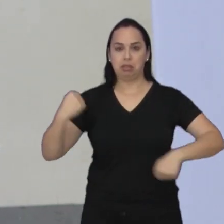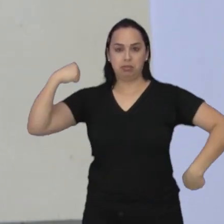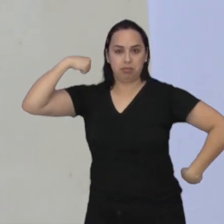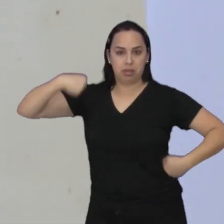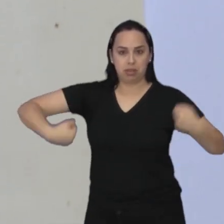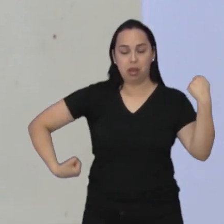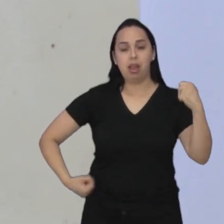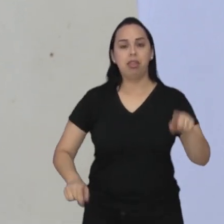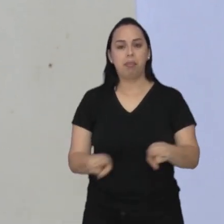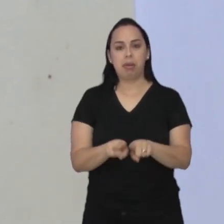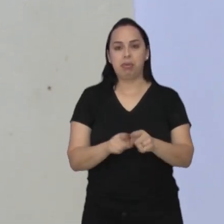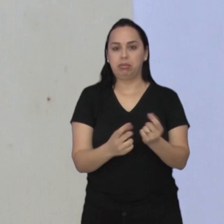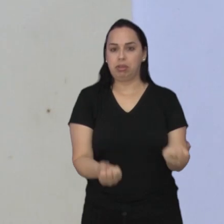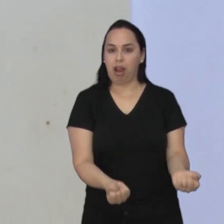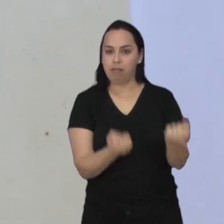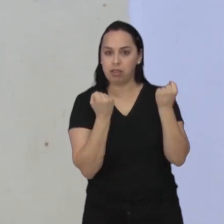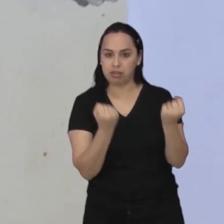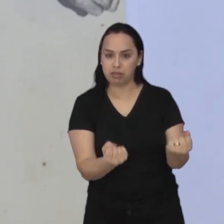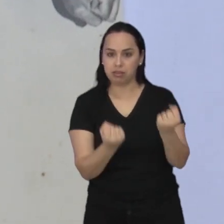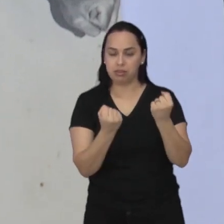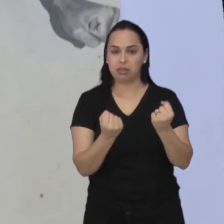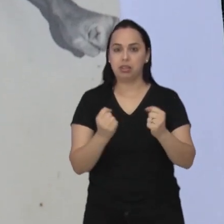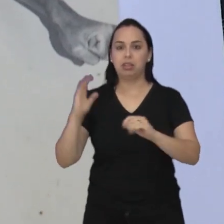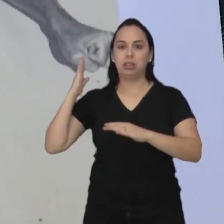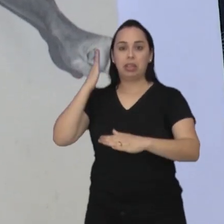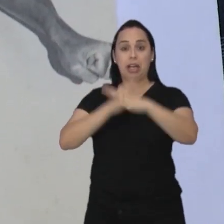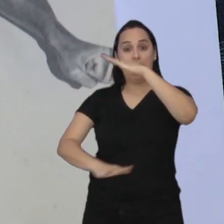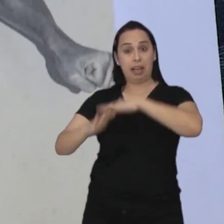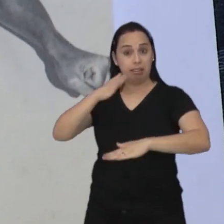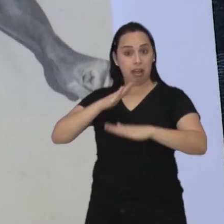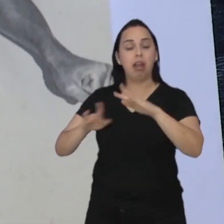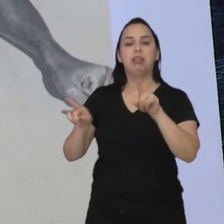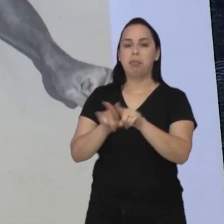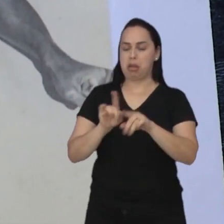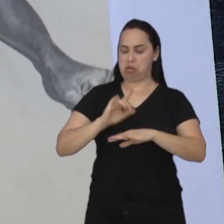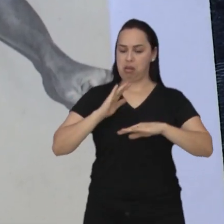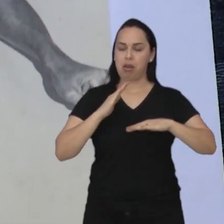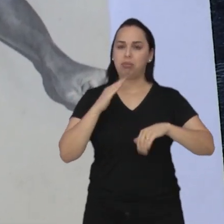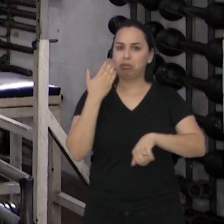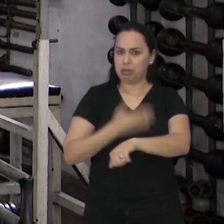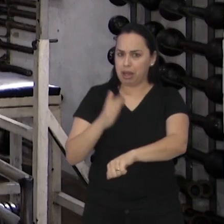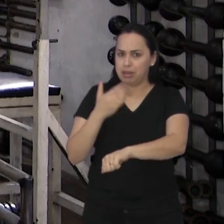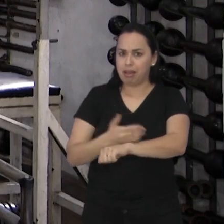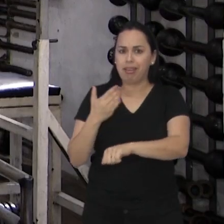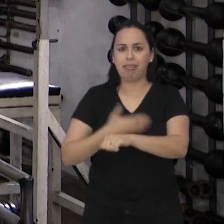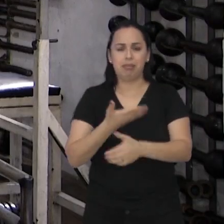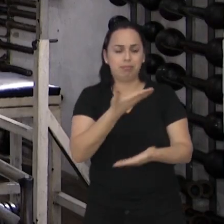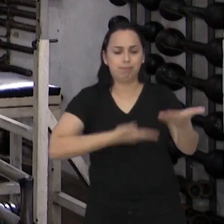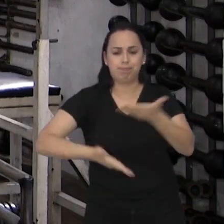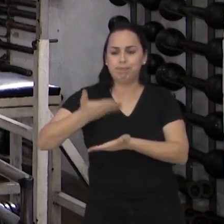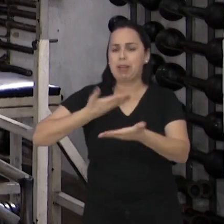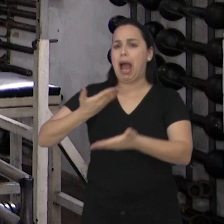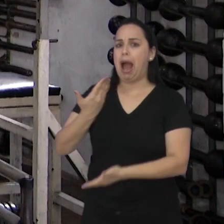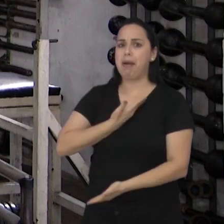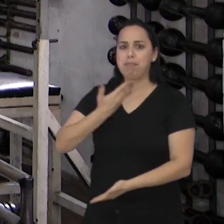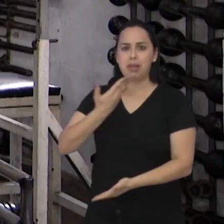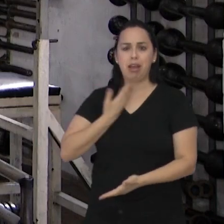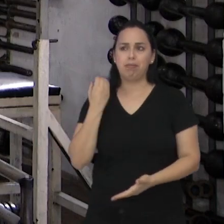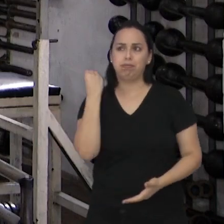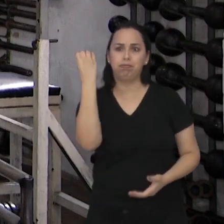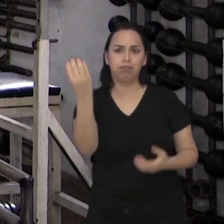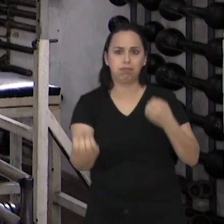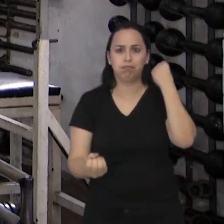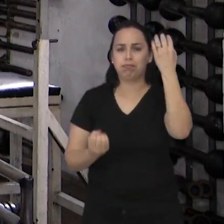de fisiculturismo, de levantamento de peso, karatê, que eu também treinei. Fiz muitos amigos, viajei